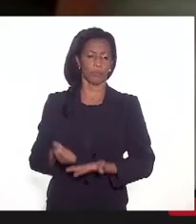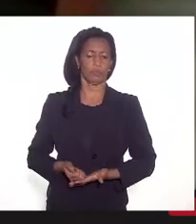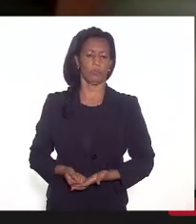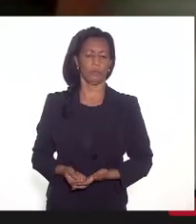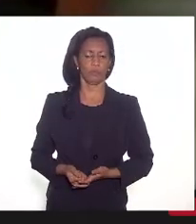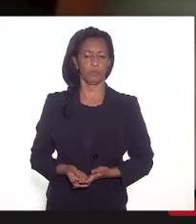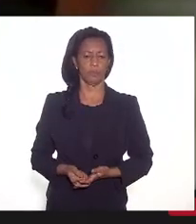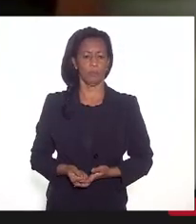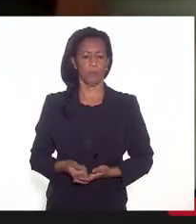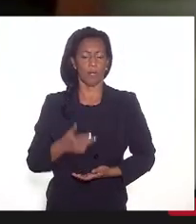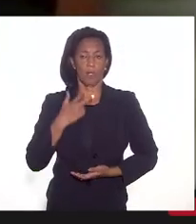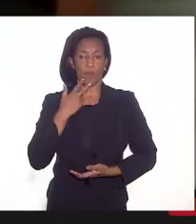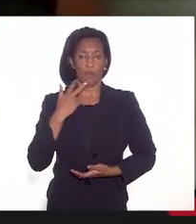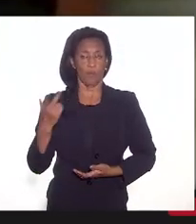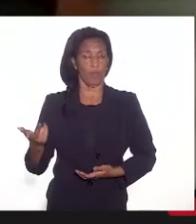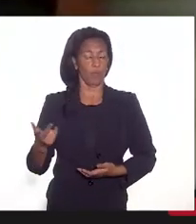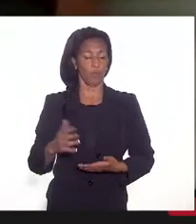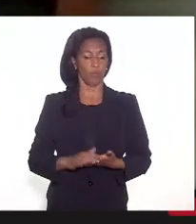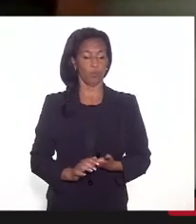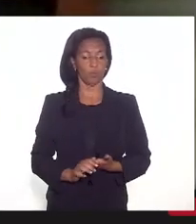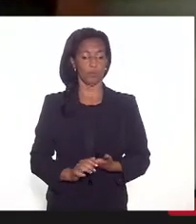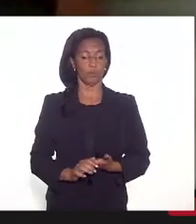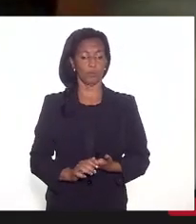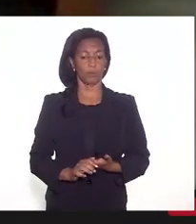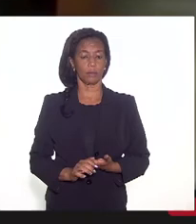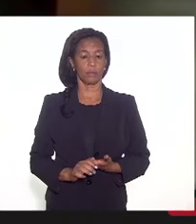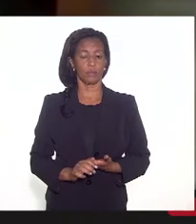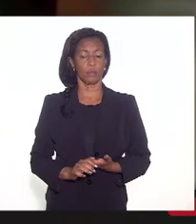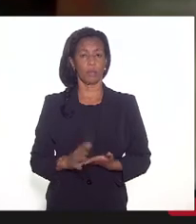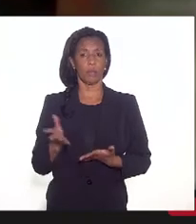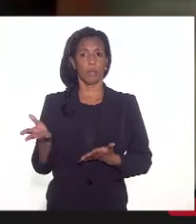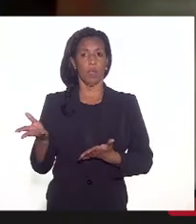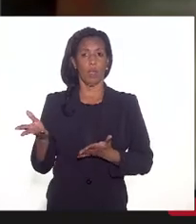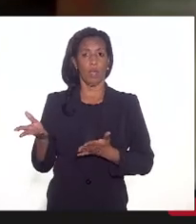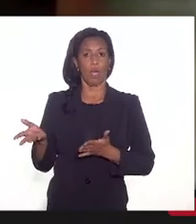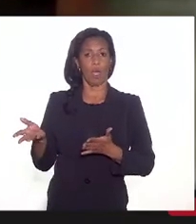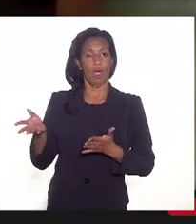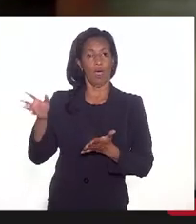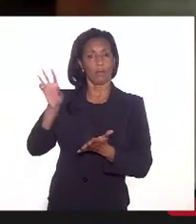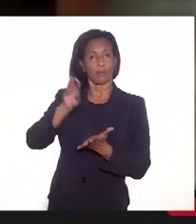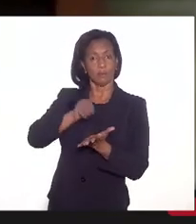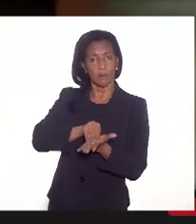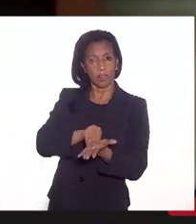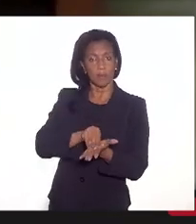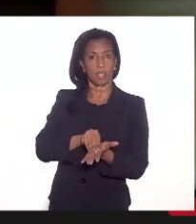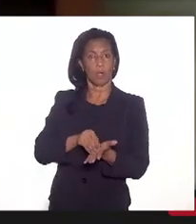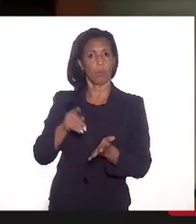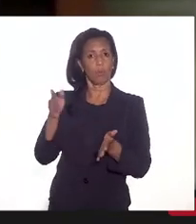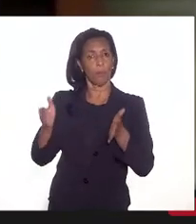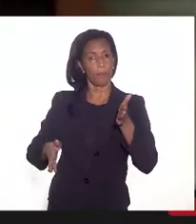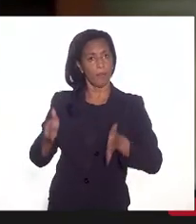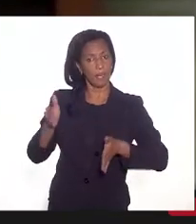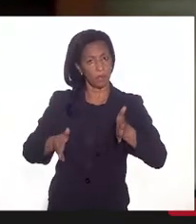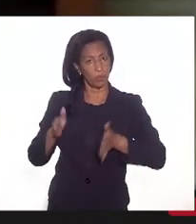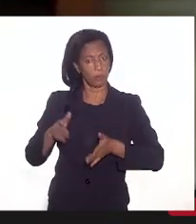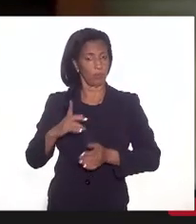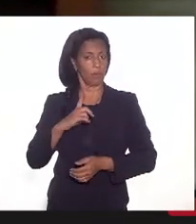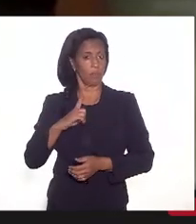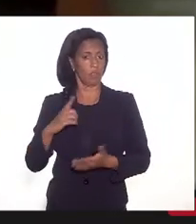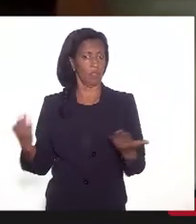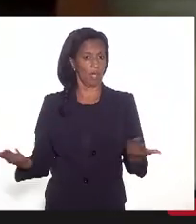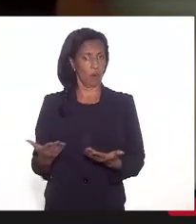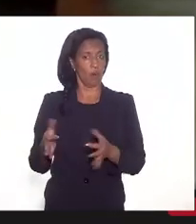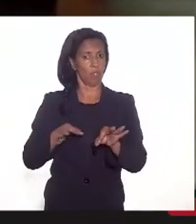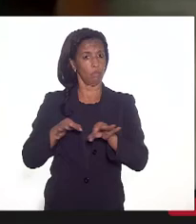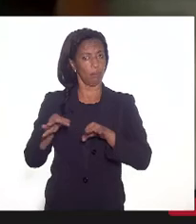falou sobre a adesão e o período que nós temos agora para apresentar